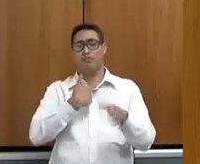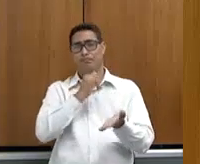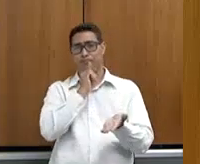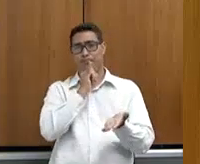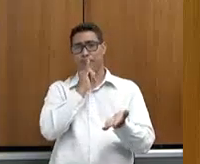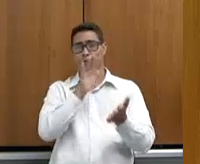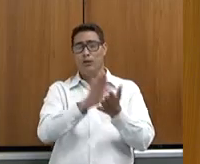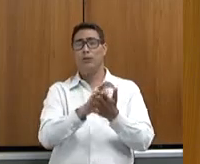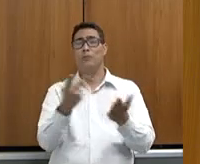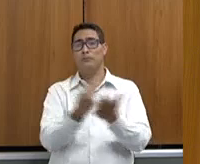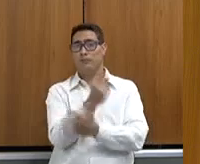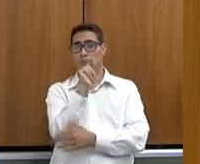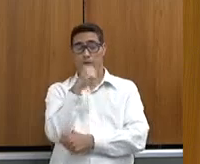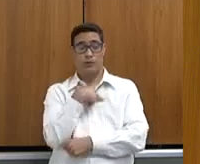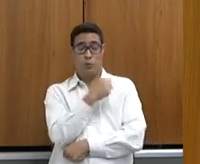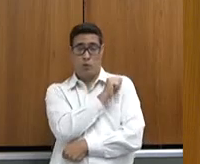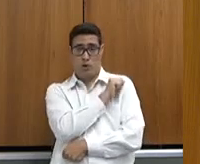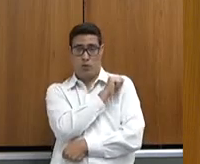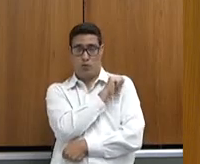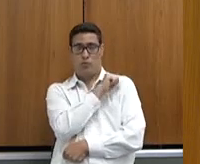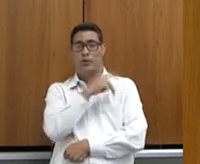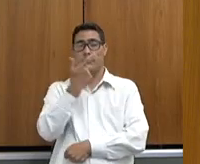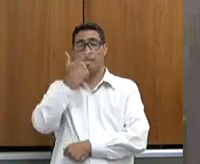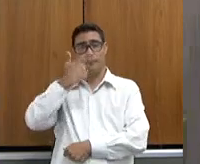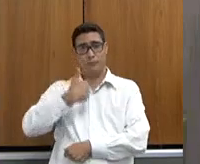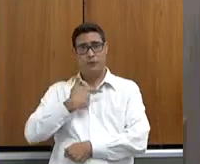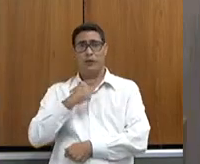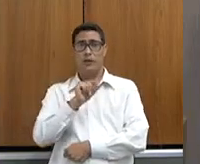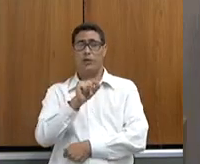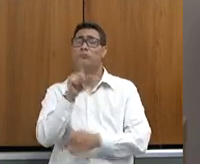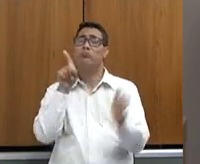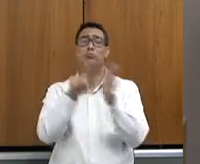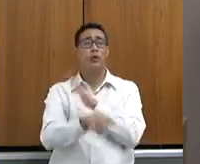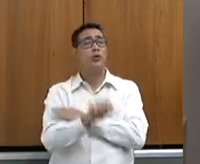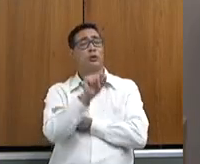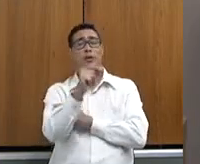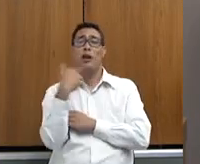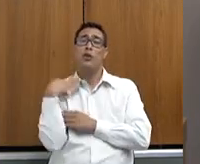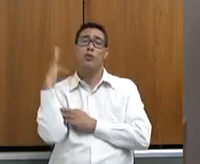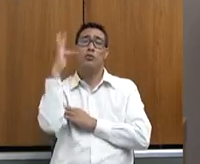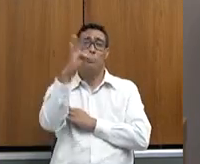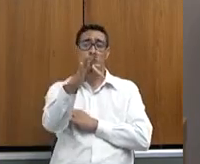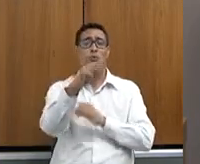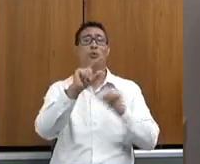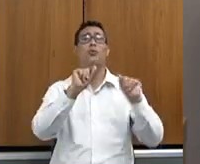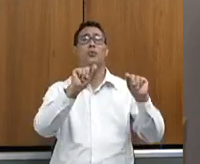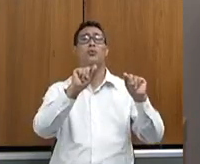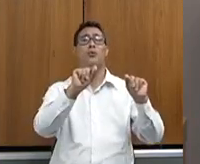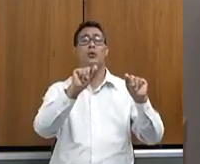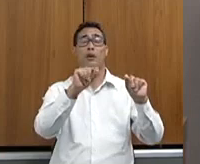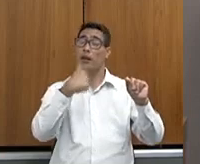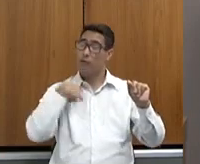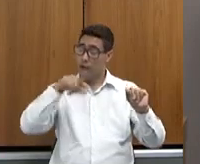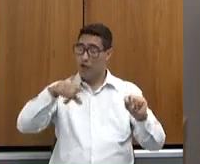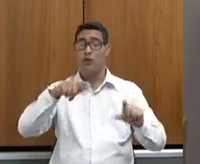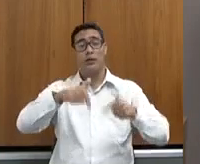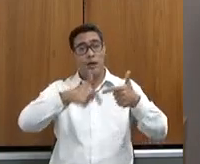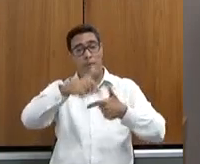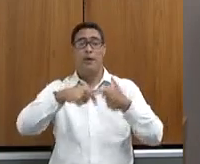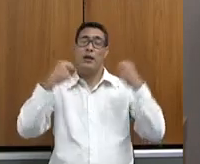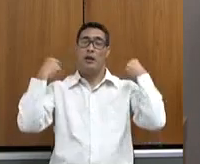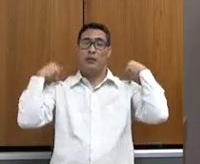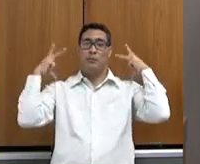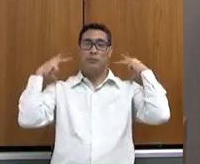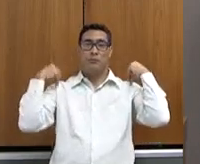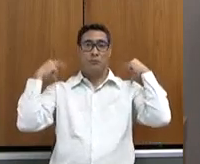mas uma vez um aluno falou com a gente lá no campo, falou assim, o que você quer ser quando você crescer? Ele falou assim, eu quero ser o motorista do caminhão do leite, não desmerecendo o